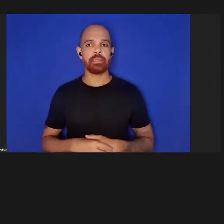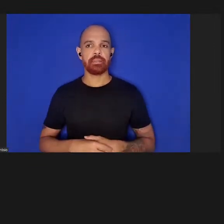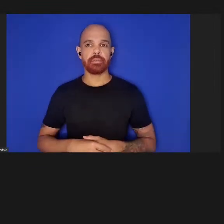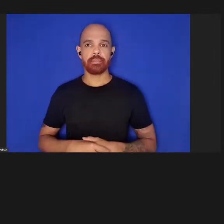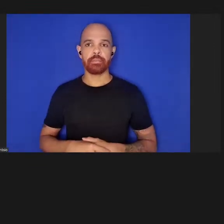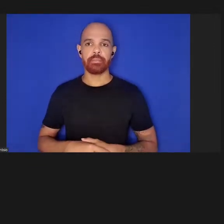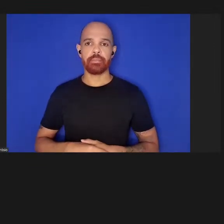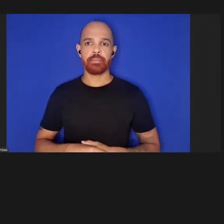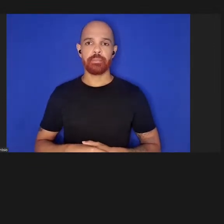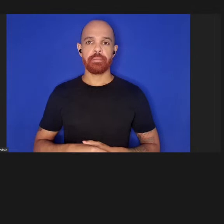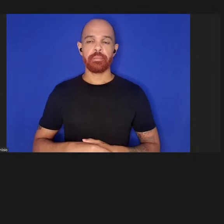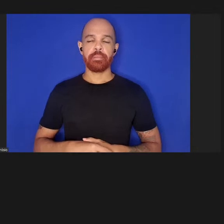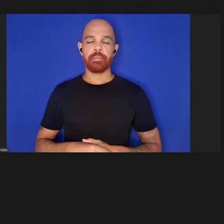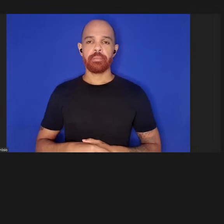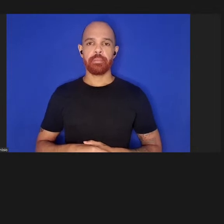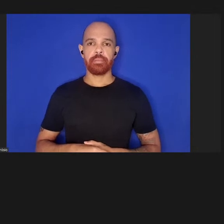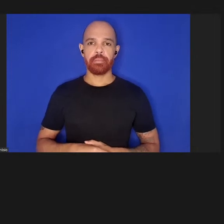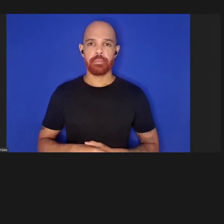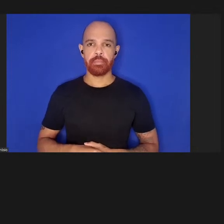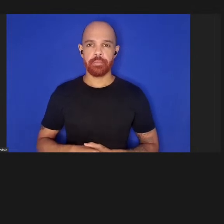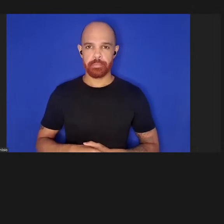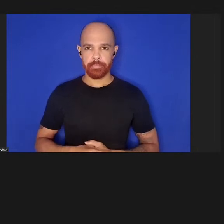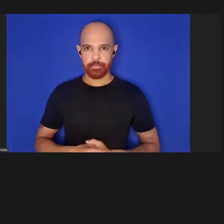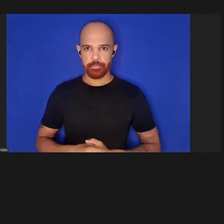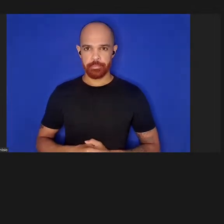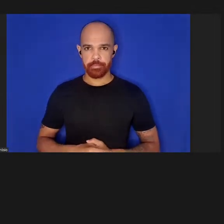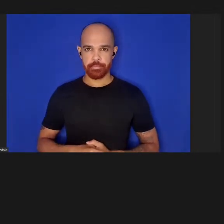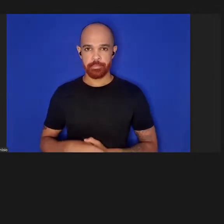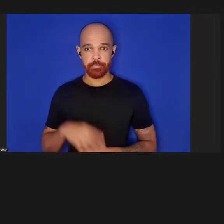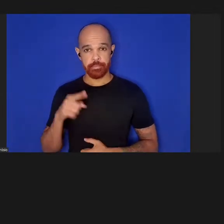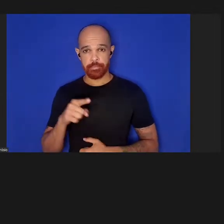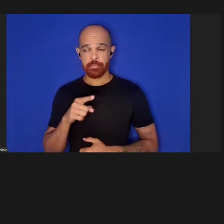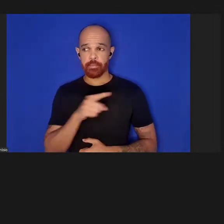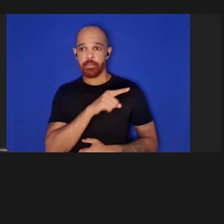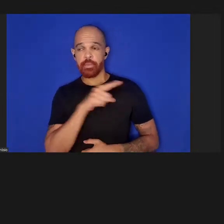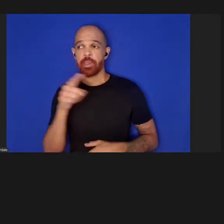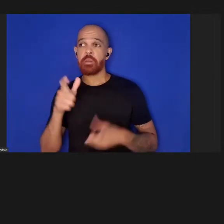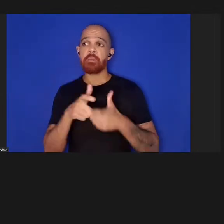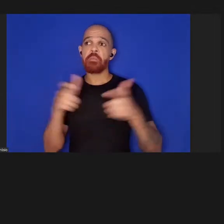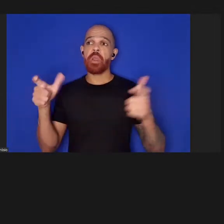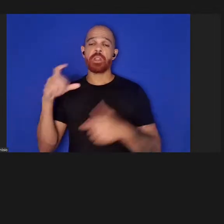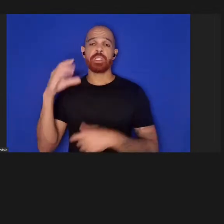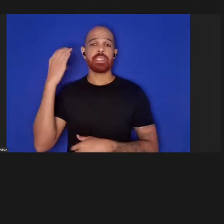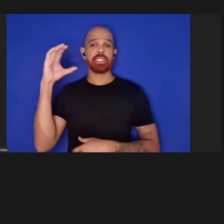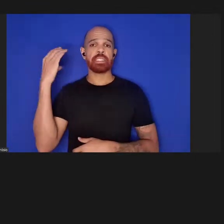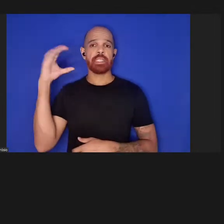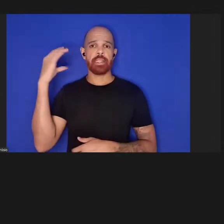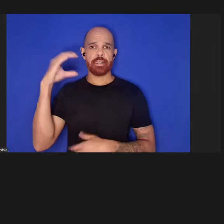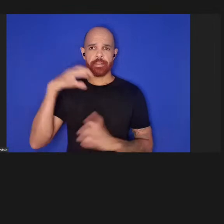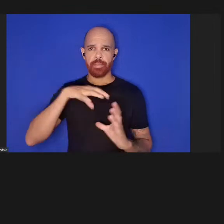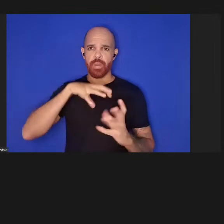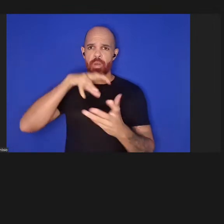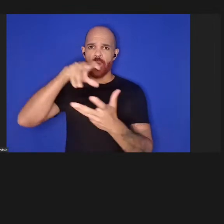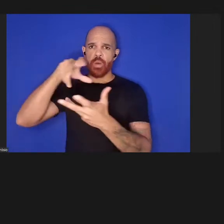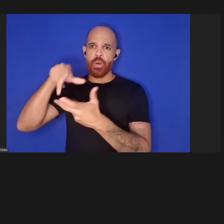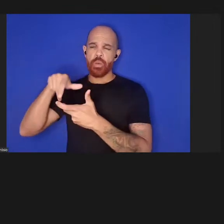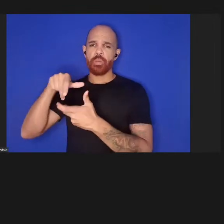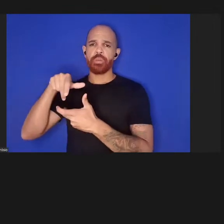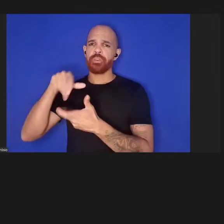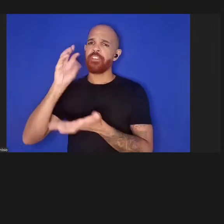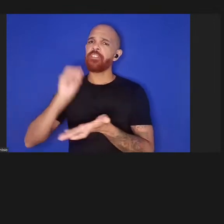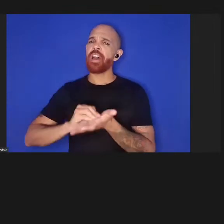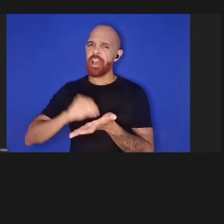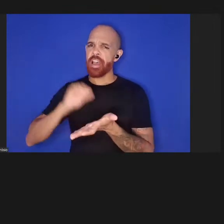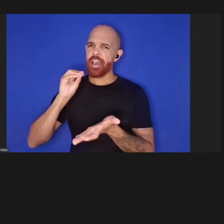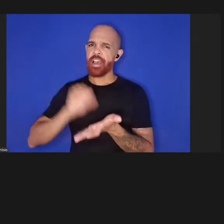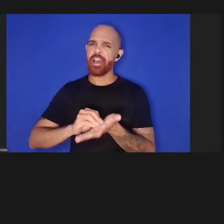isso não está presente na cabeça de muitos cientistas já no mundo afora que ainda acham que